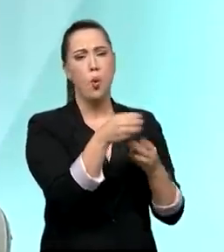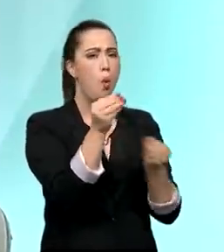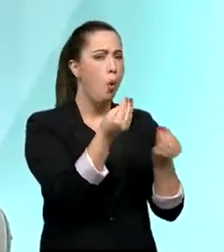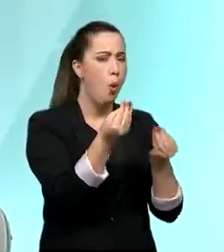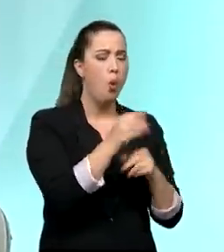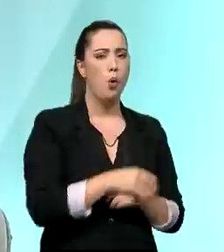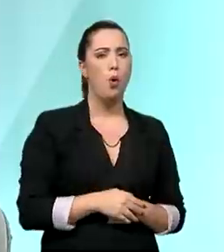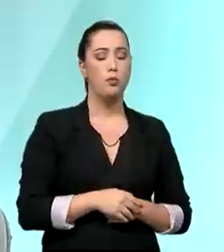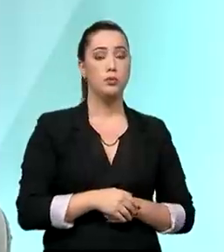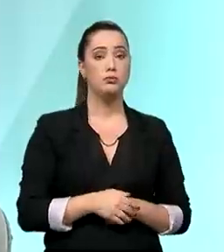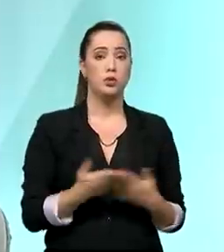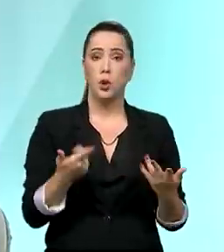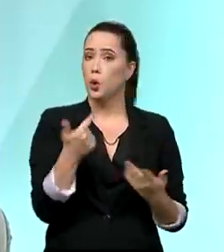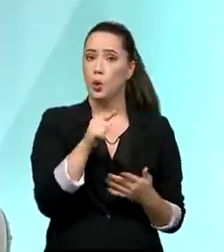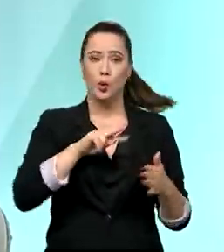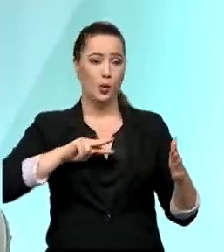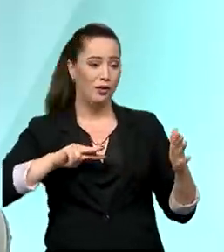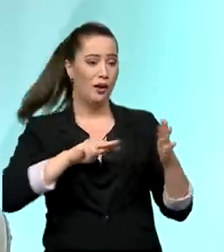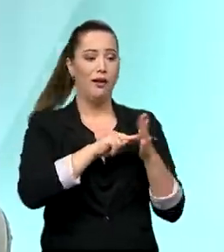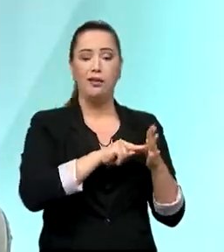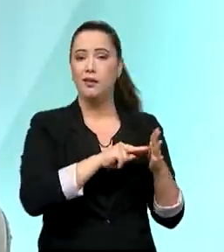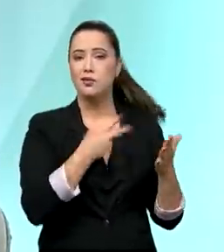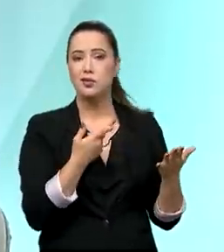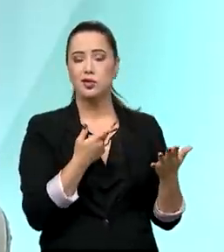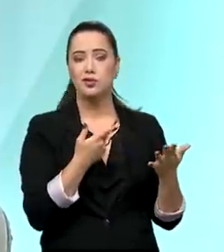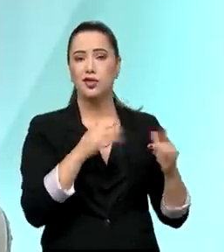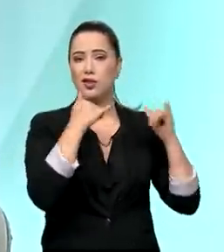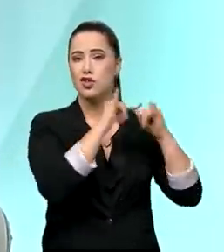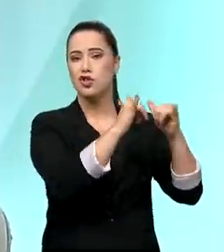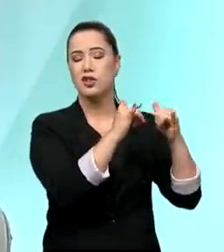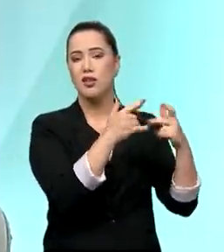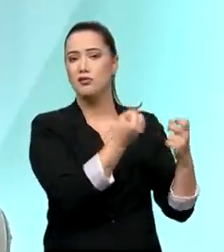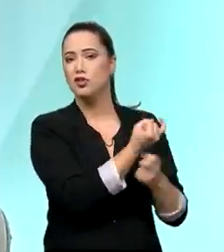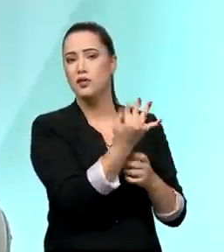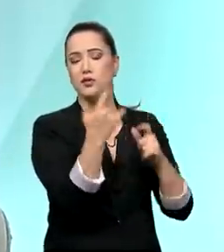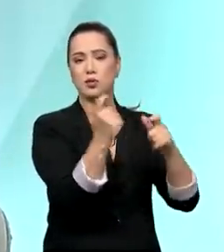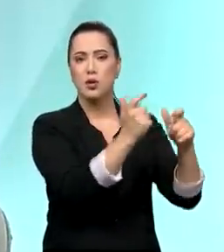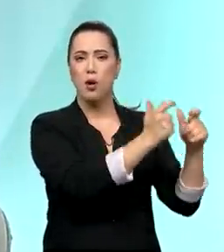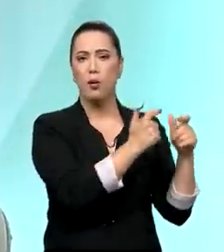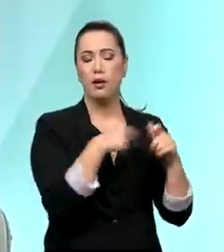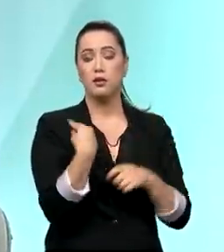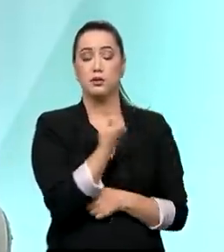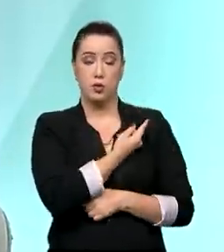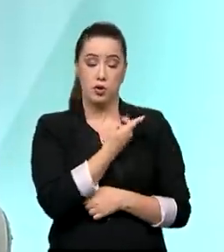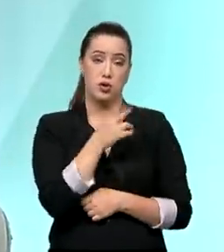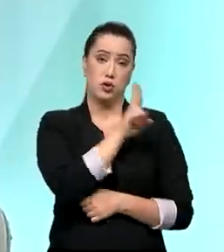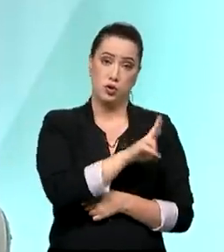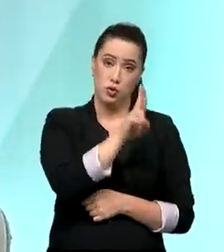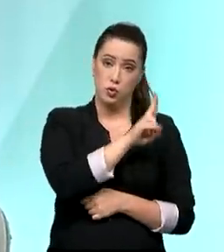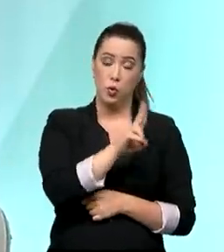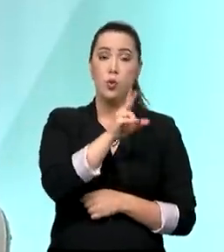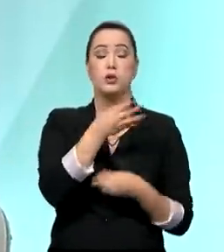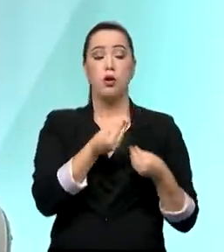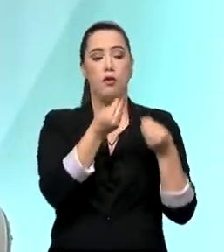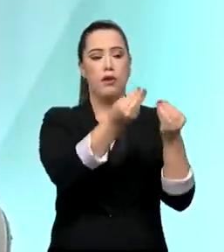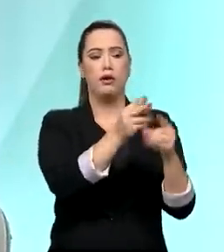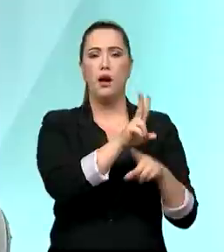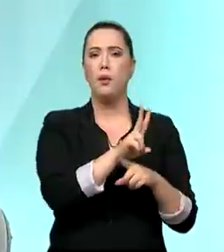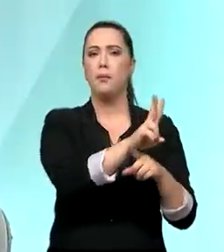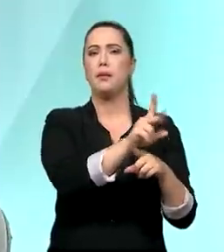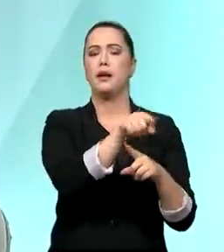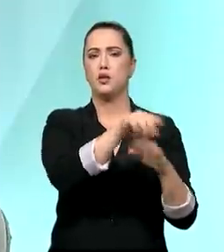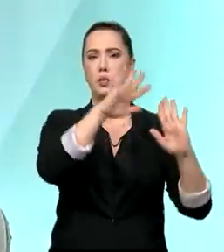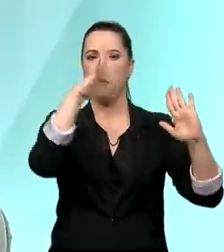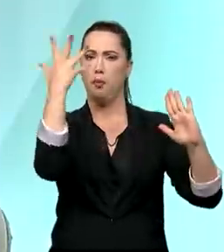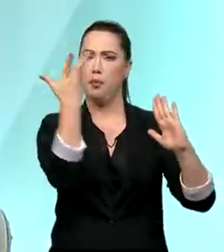utilização? Não tem tomada para ligar em muitos locais. Então, quando nós fazemos a questão das placas solares, a